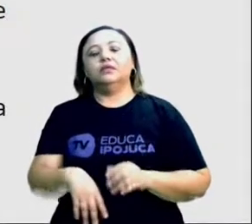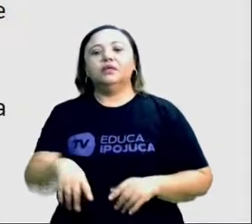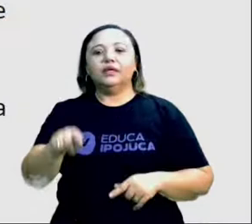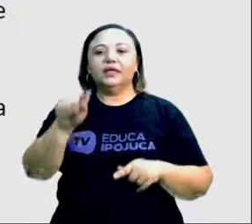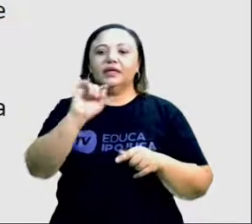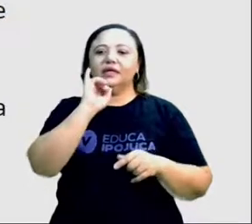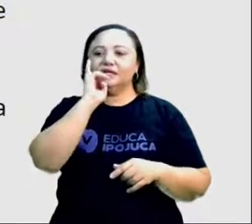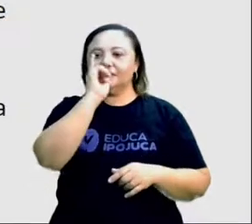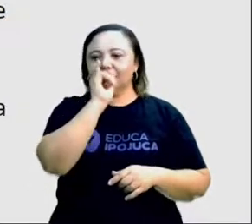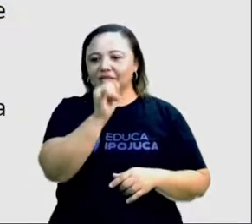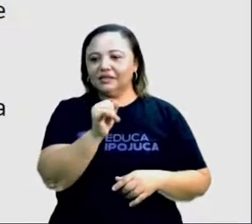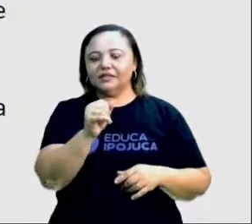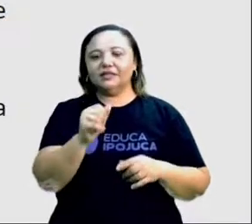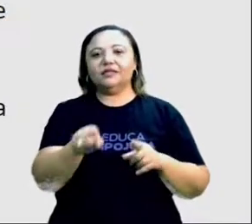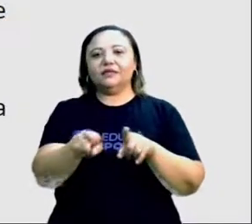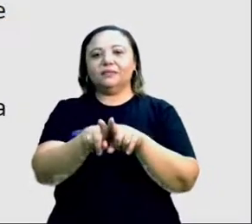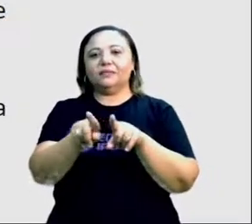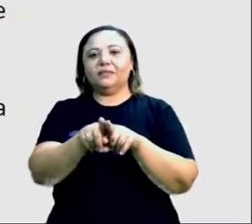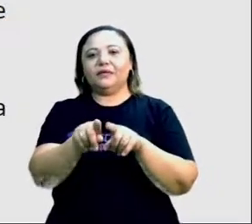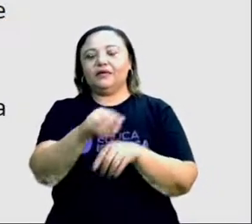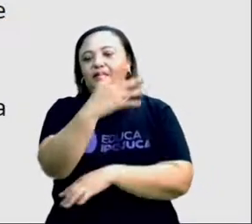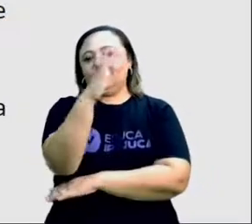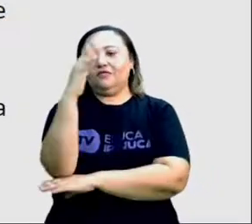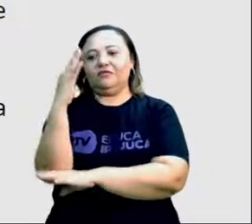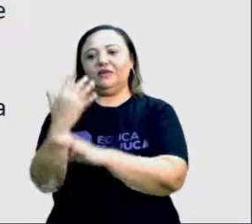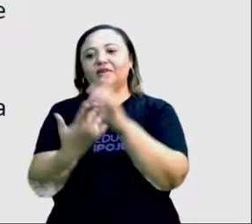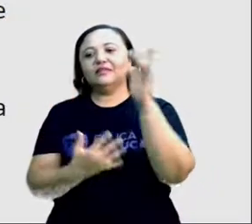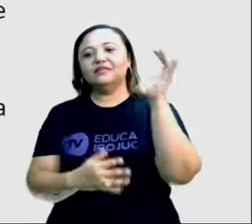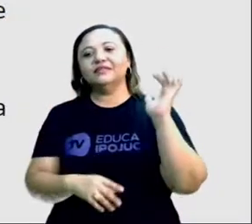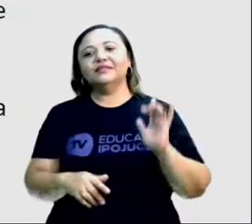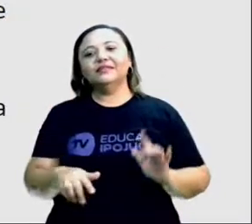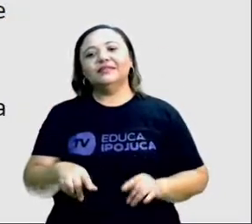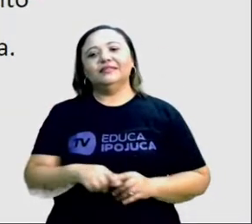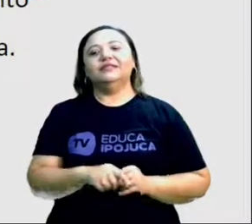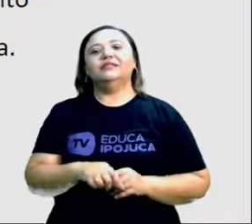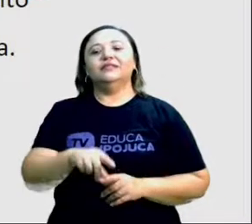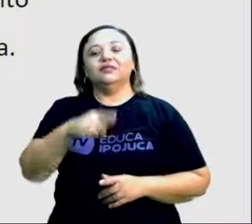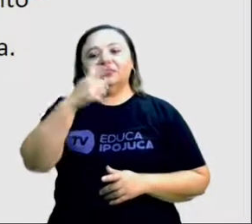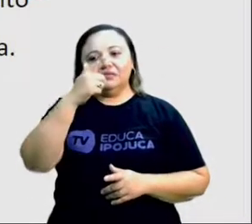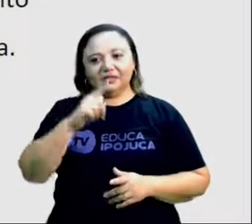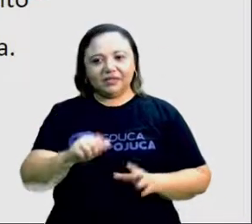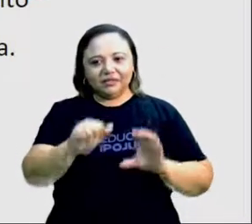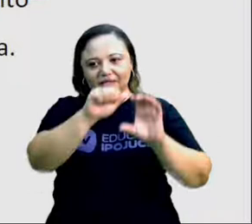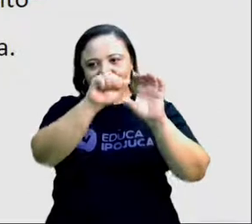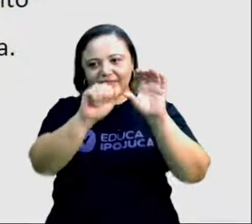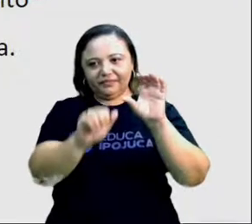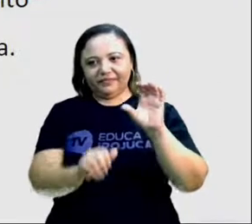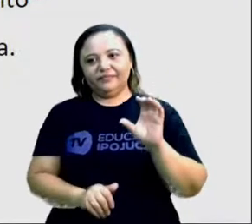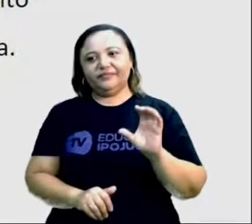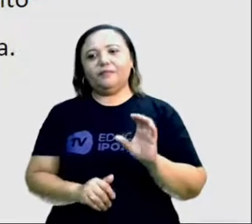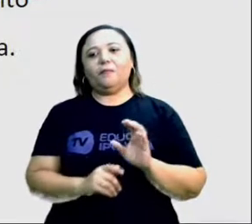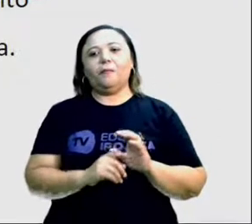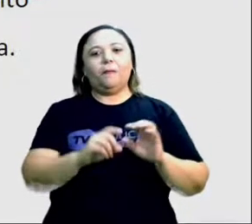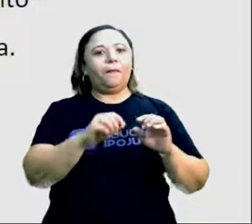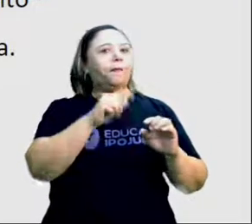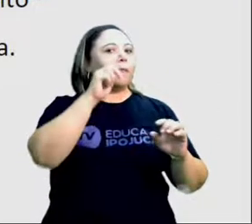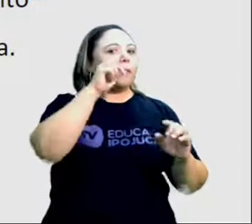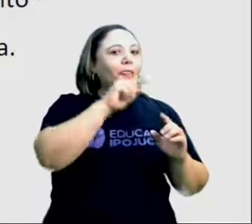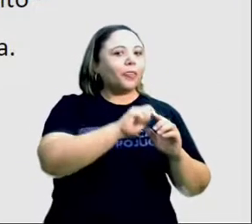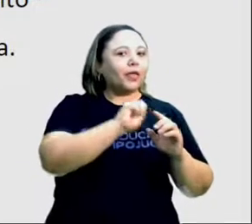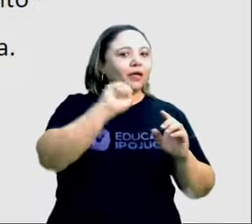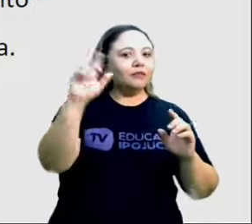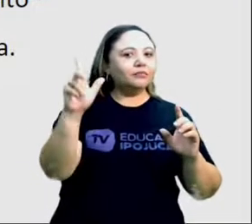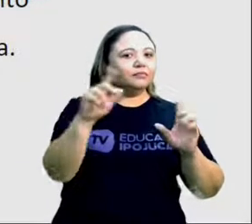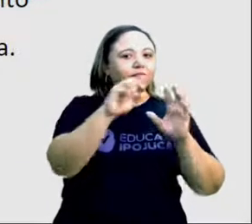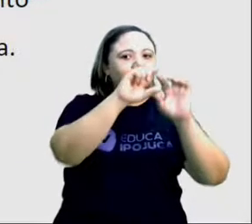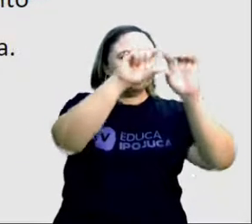cana e os resíduos florestais. Vamos ver outras características. Essa parte em azul toda, ela